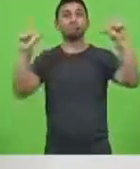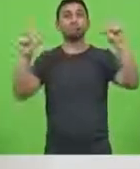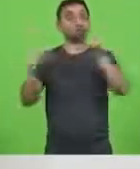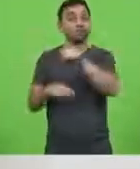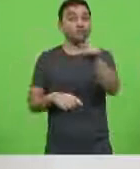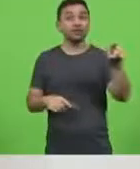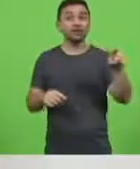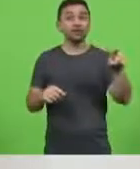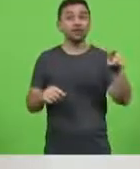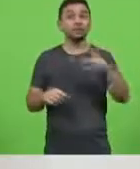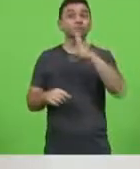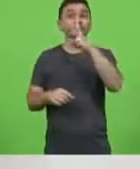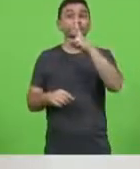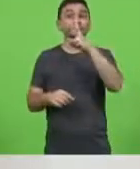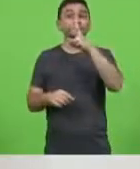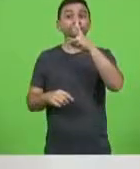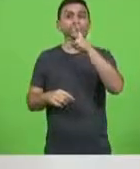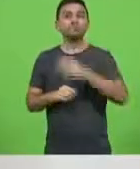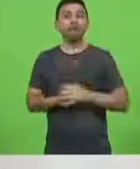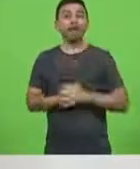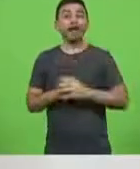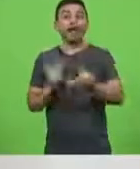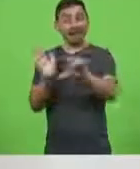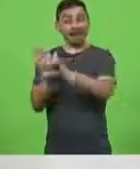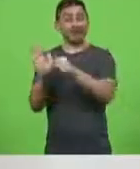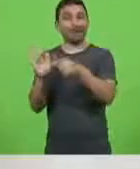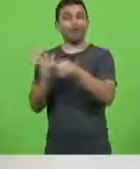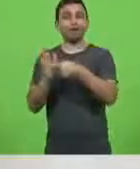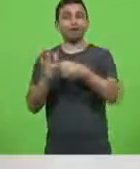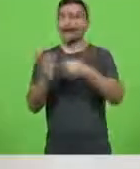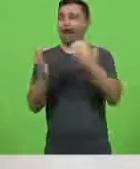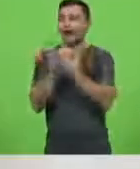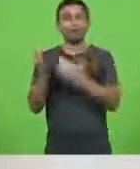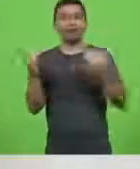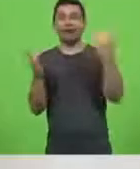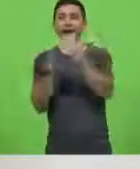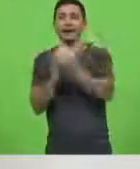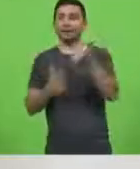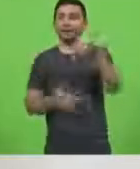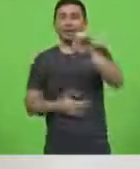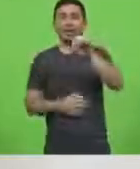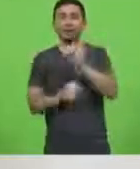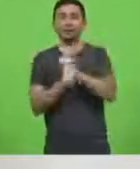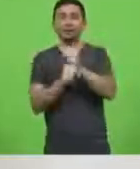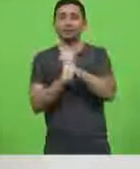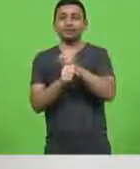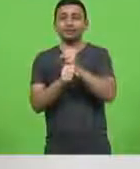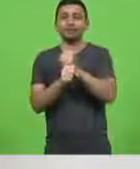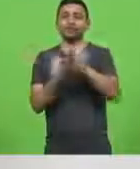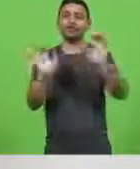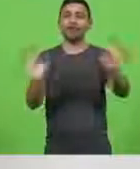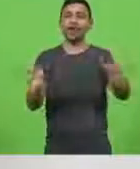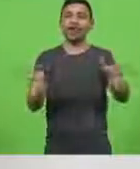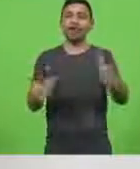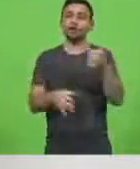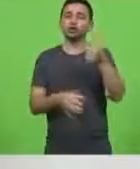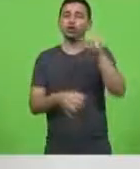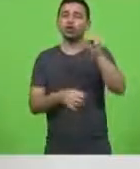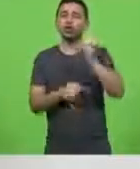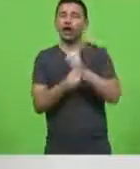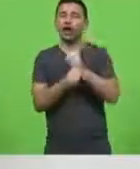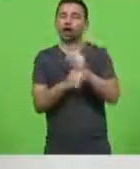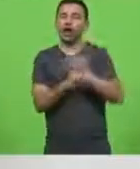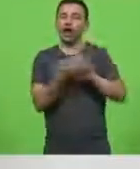aprovou uma lei permitindo mais 10 anos para aquelas empresas que estavam ali há 18 anos sem licitação